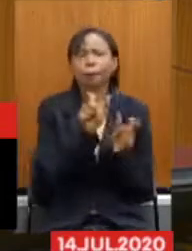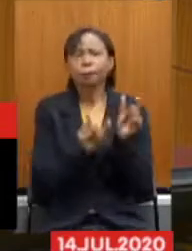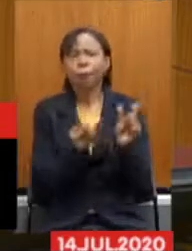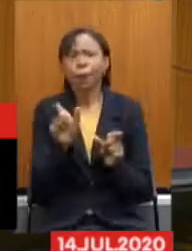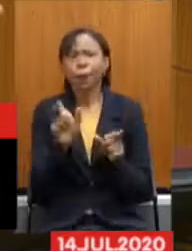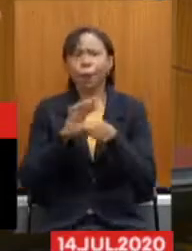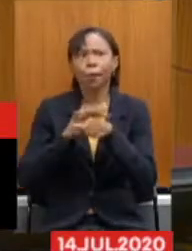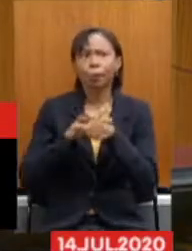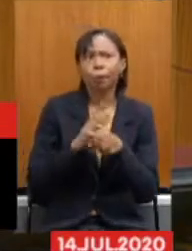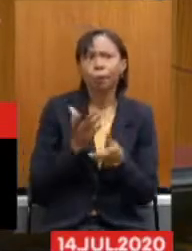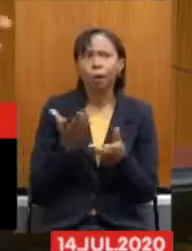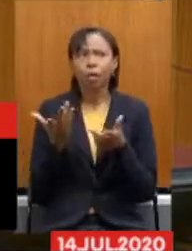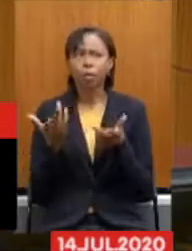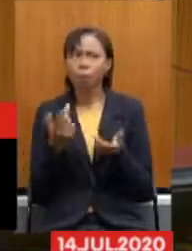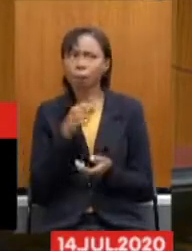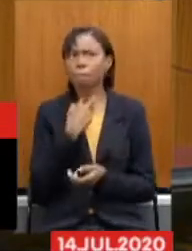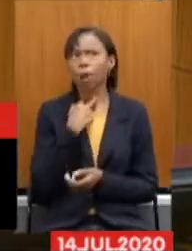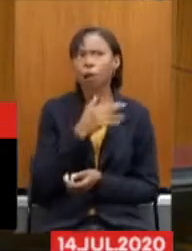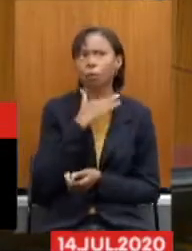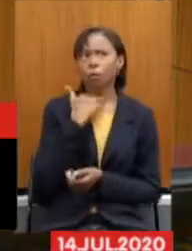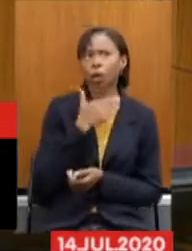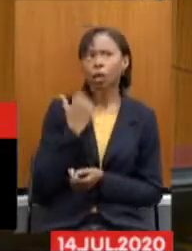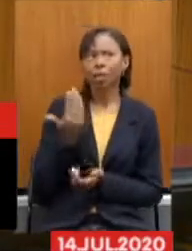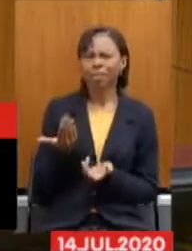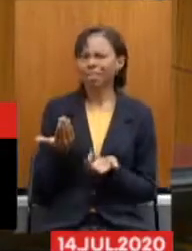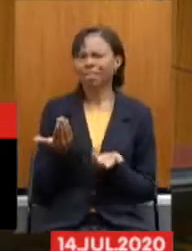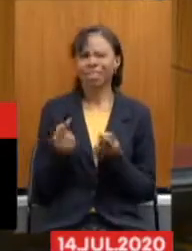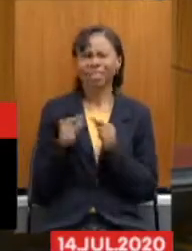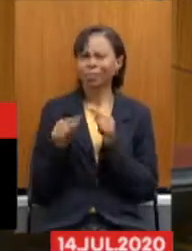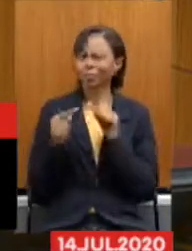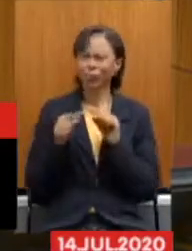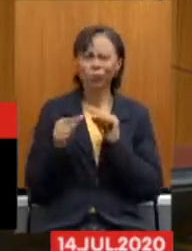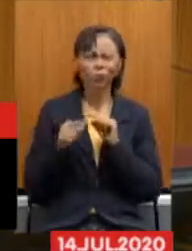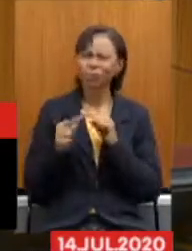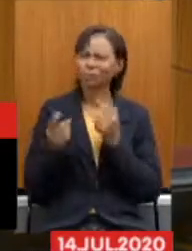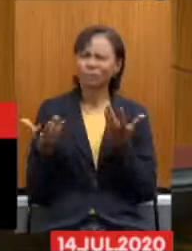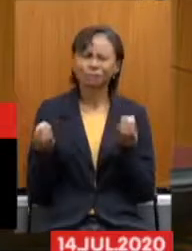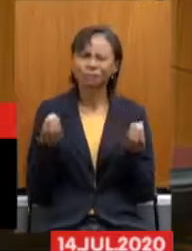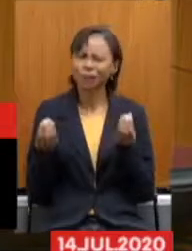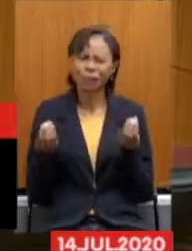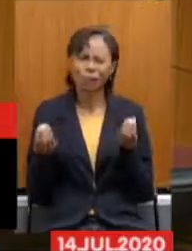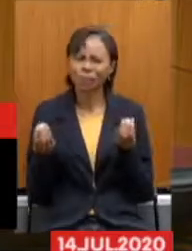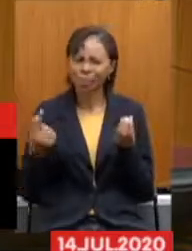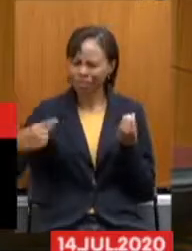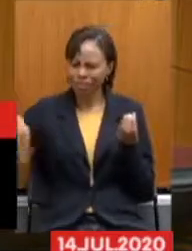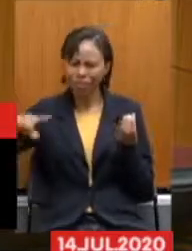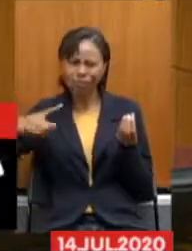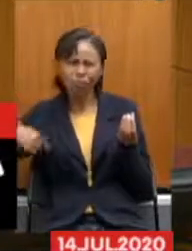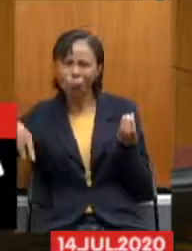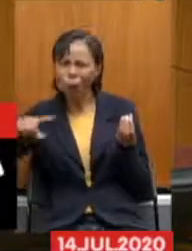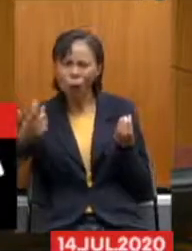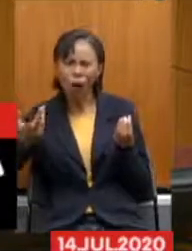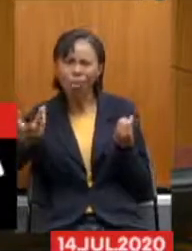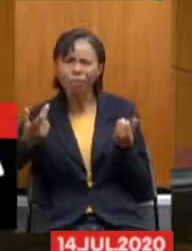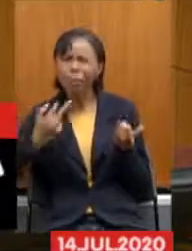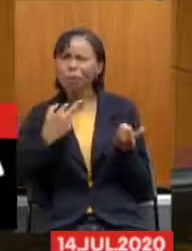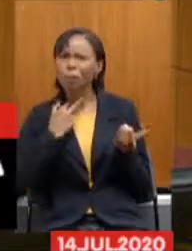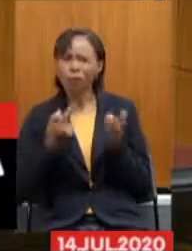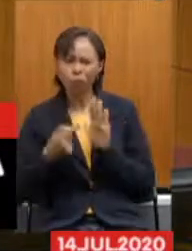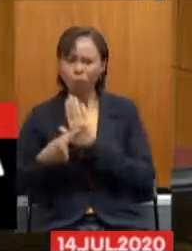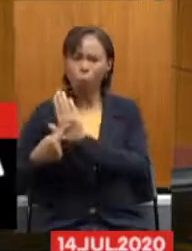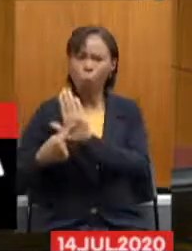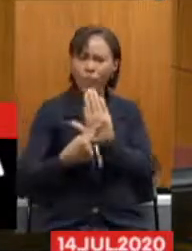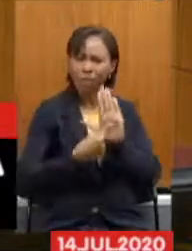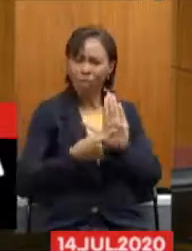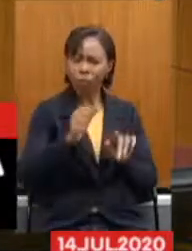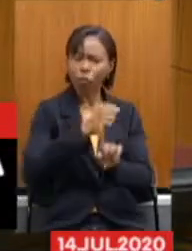É irônico, não é? É irônico que nós queremos fazer um debate porque os pacientes estão morrendo. Levar para a sociedade, levar para os deputados, levar para